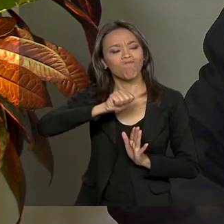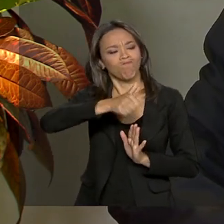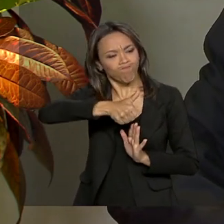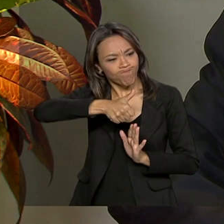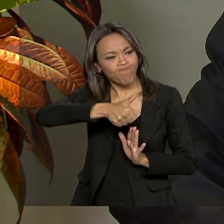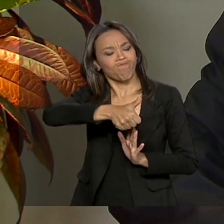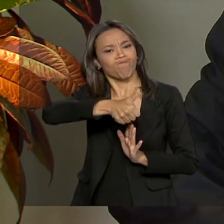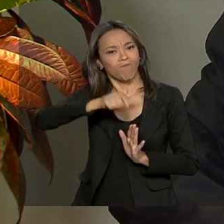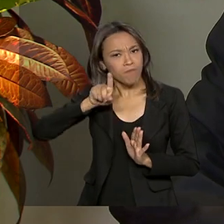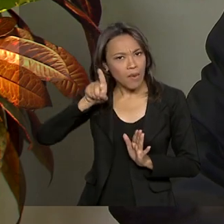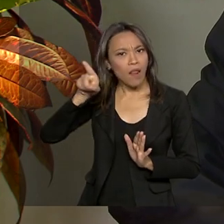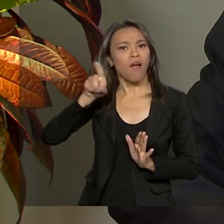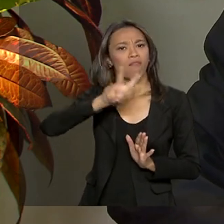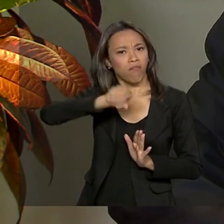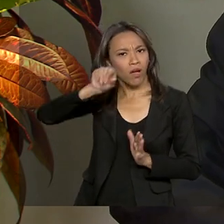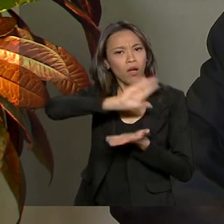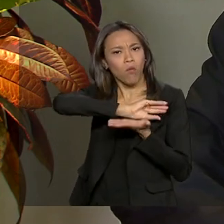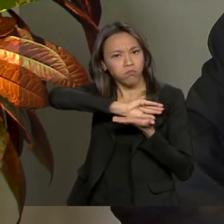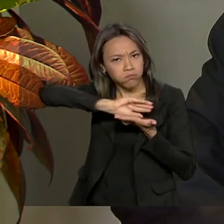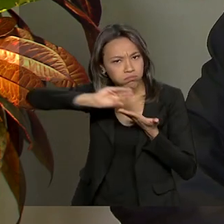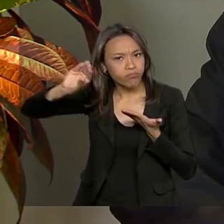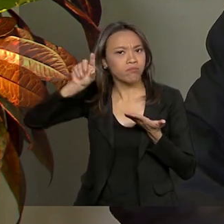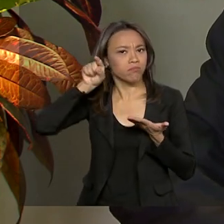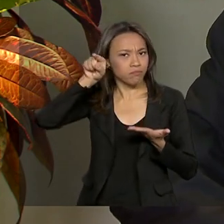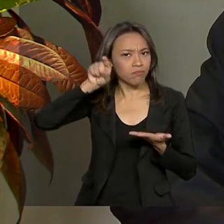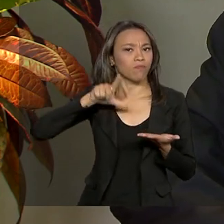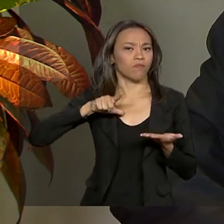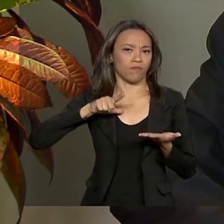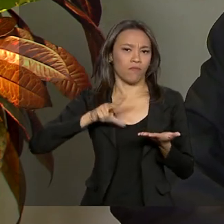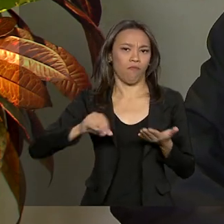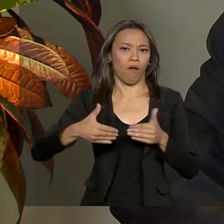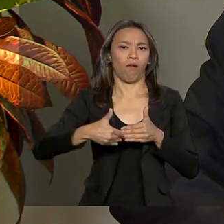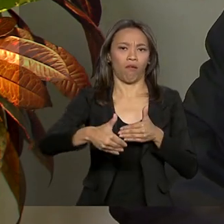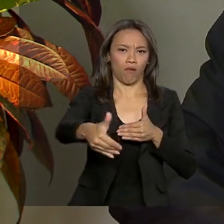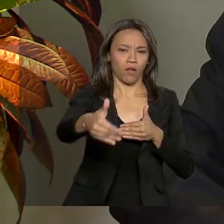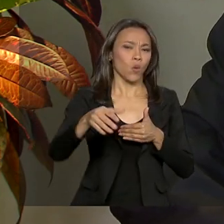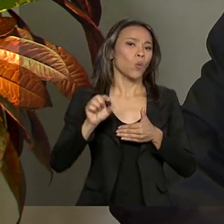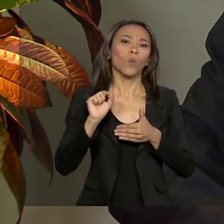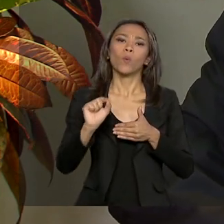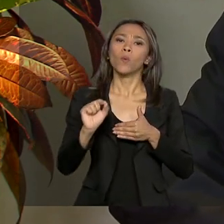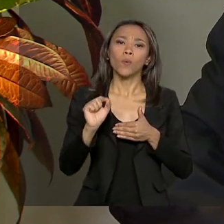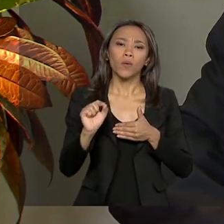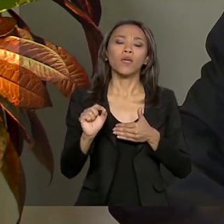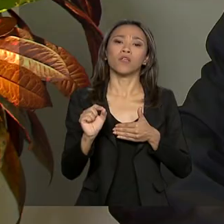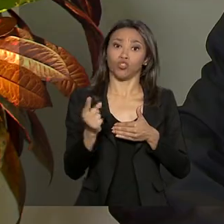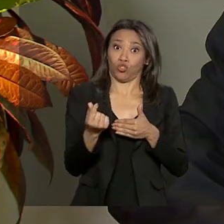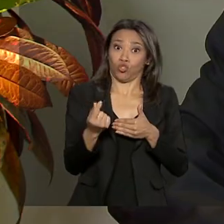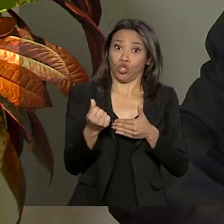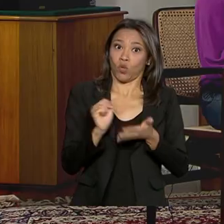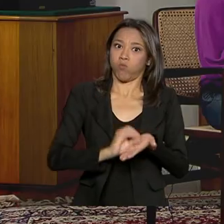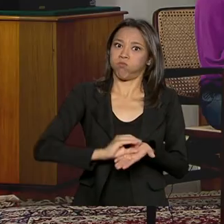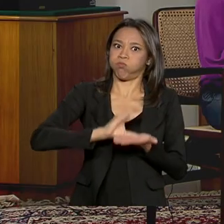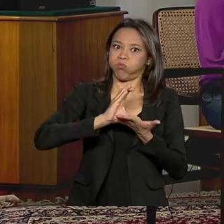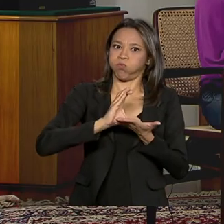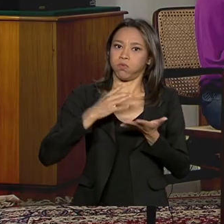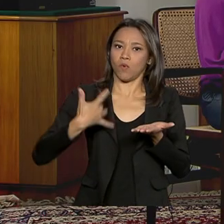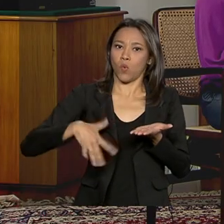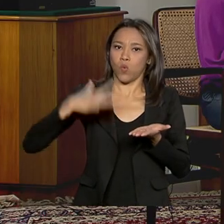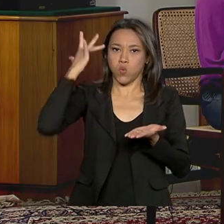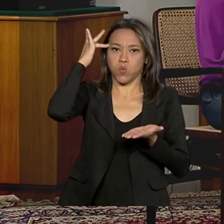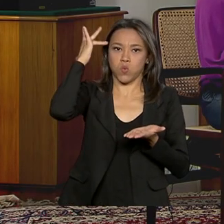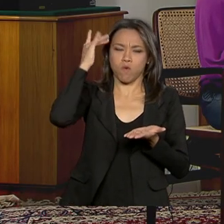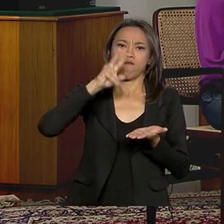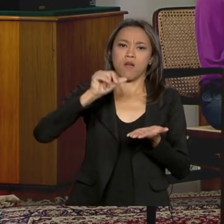que ali vão ser investidos não só uma quantidade razoável de dinheiro, mas também